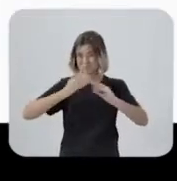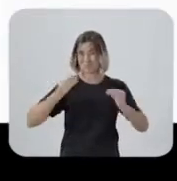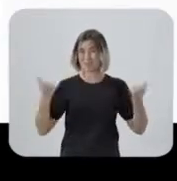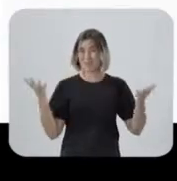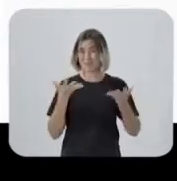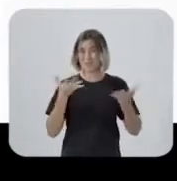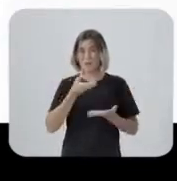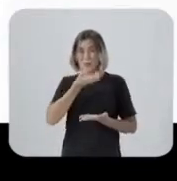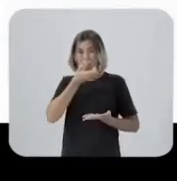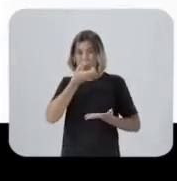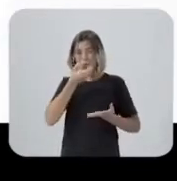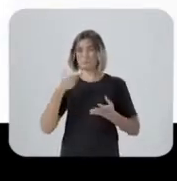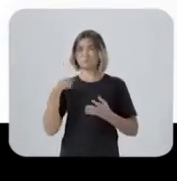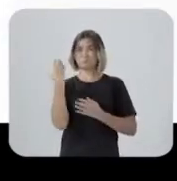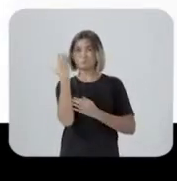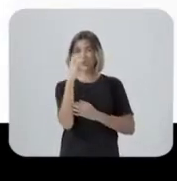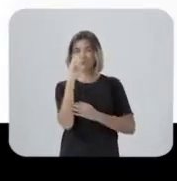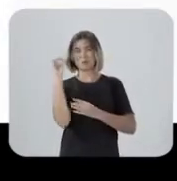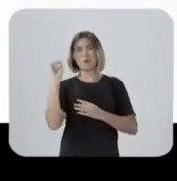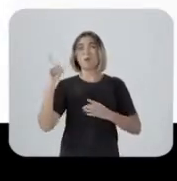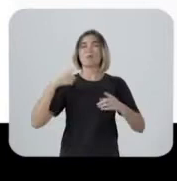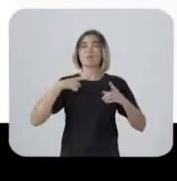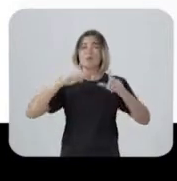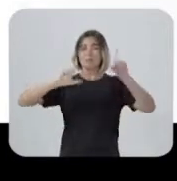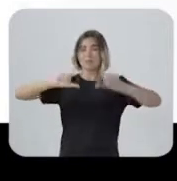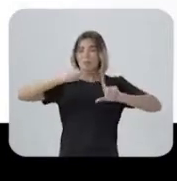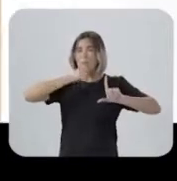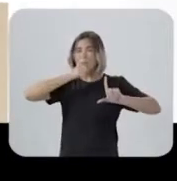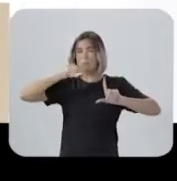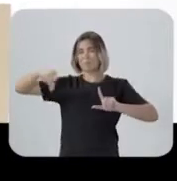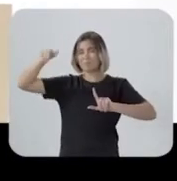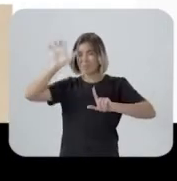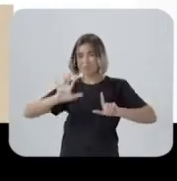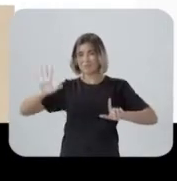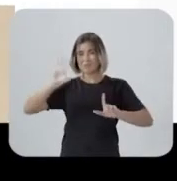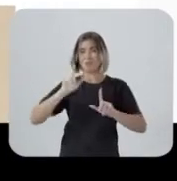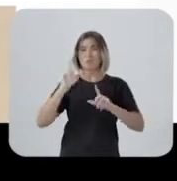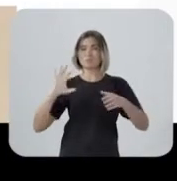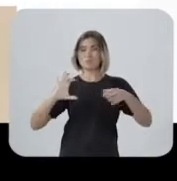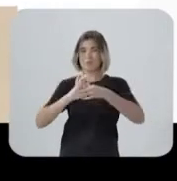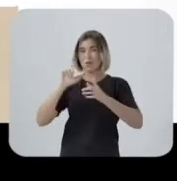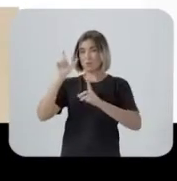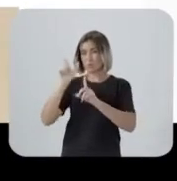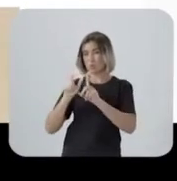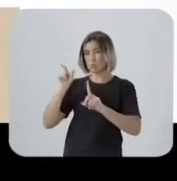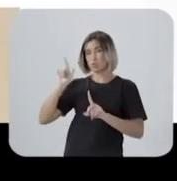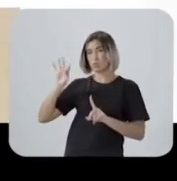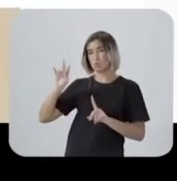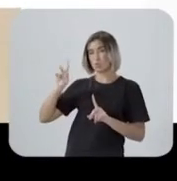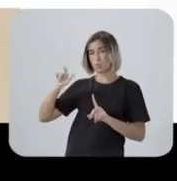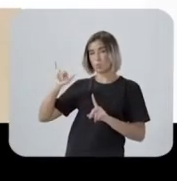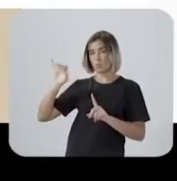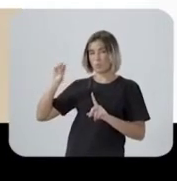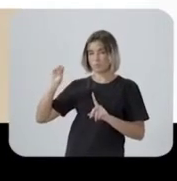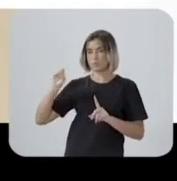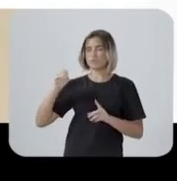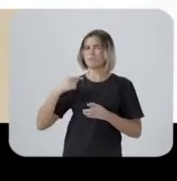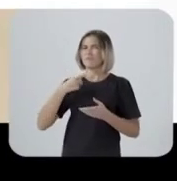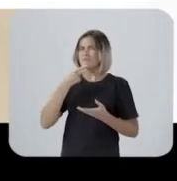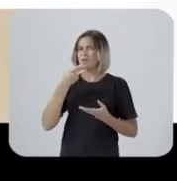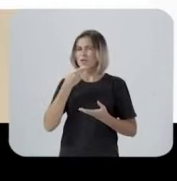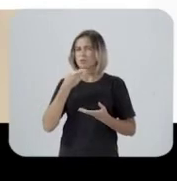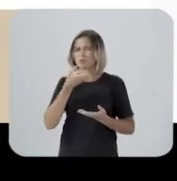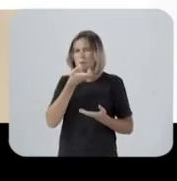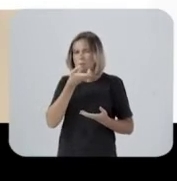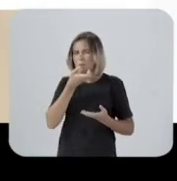Agora em áudio, também publicado pela imprensa nacional, o deputado Túlio Gadelha, aliado de Marília, sugere que ela faz rachadinha no seu